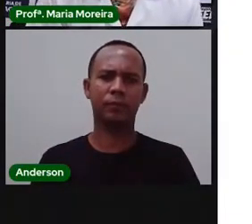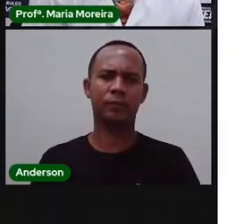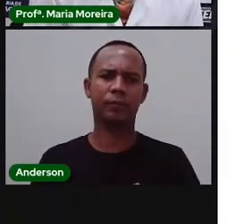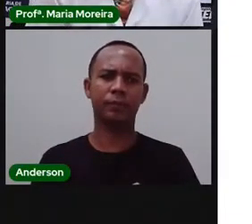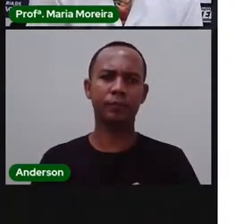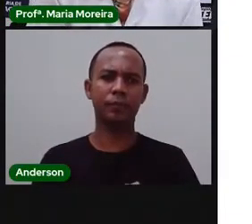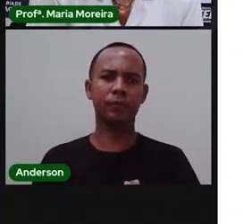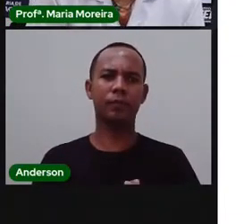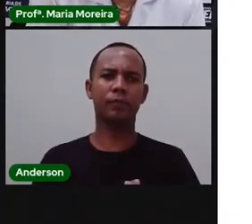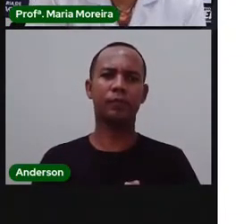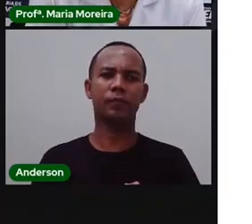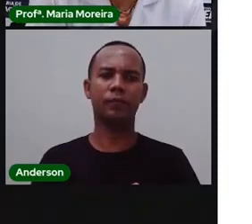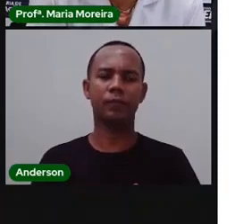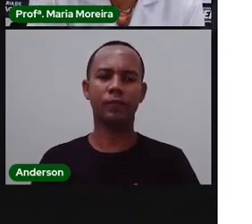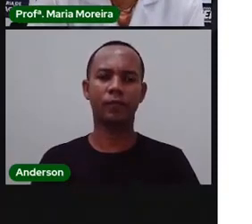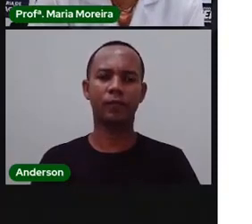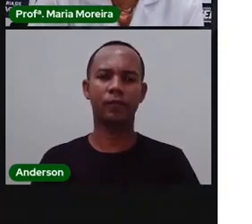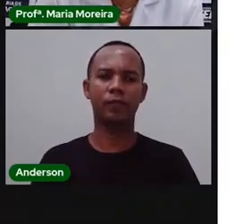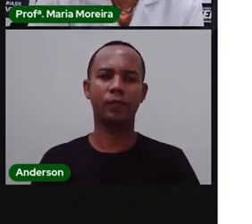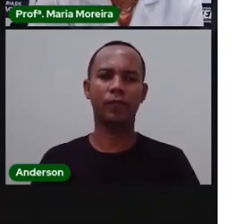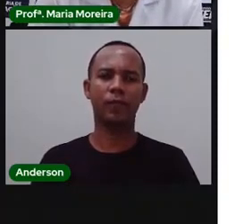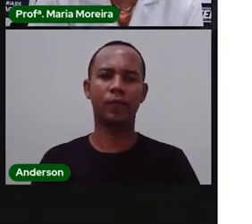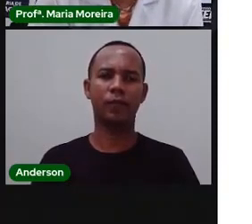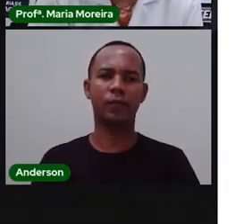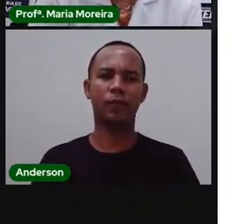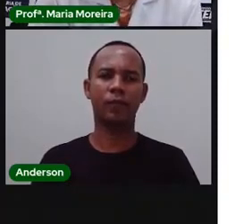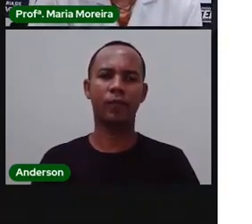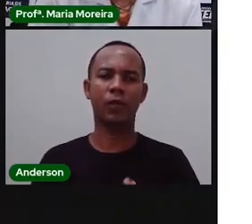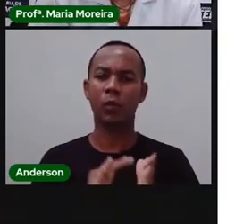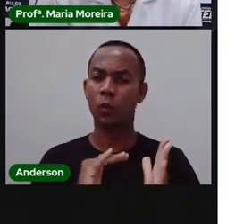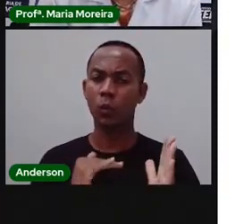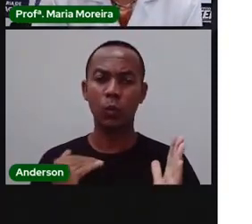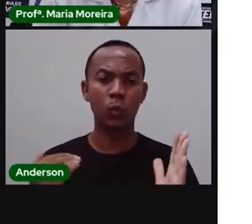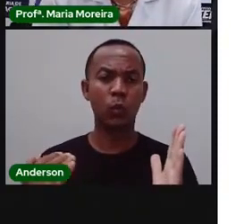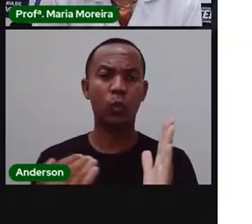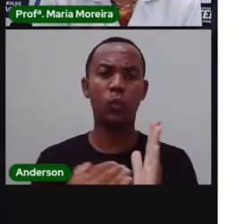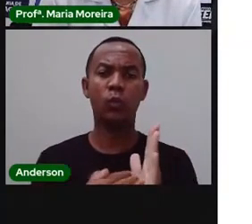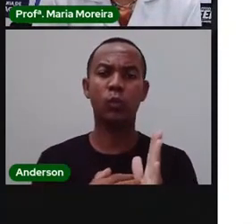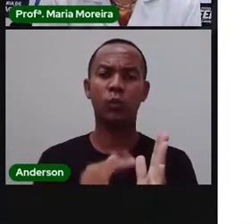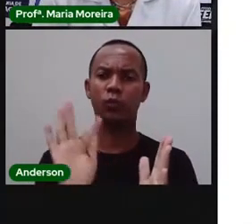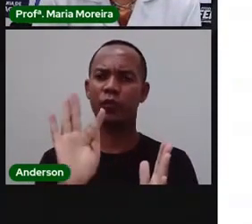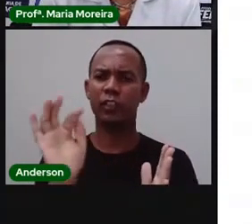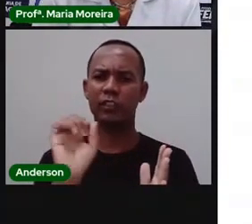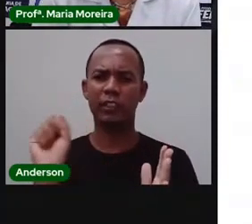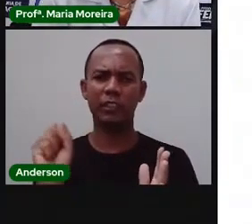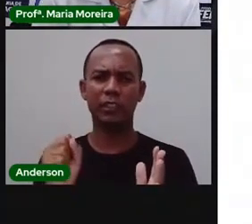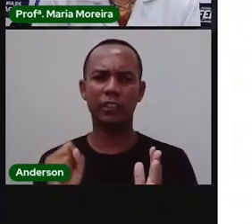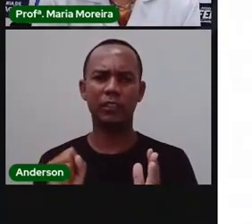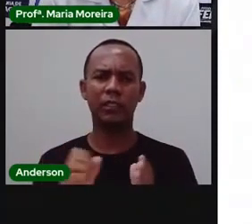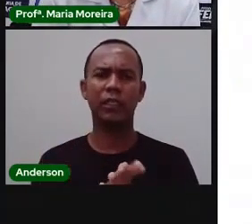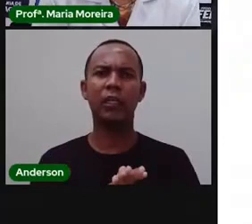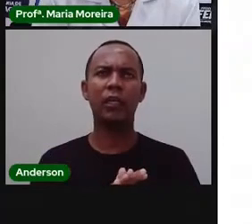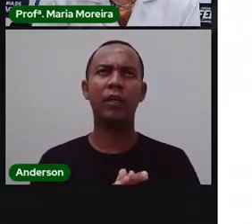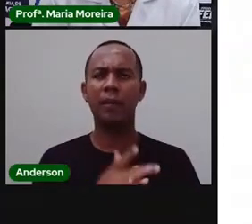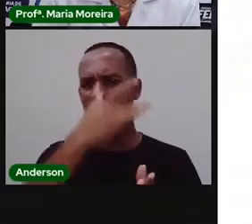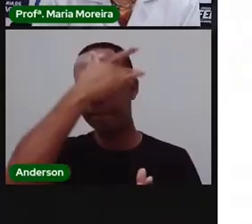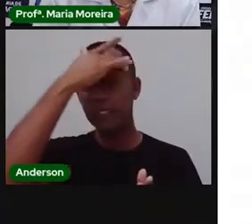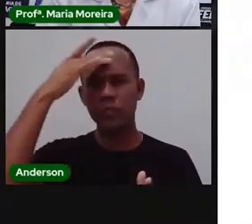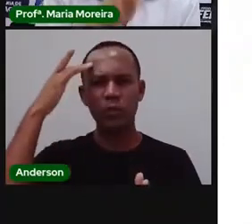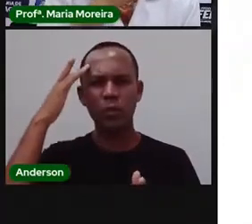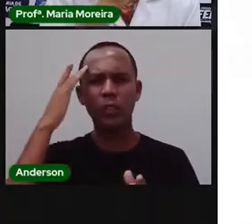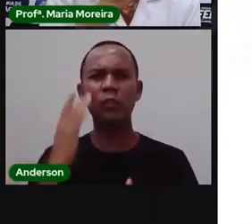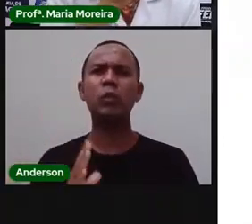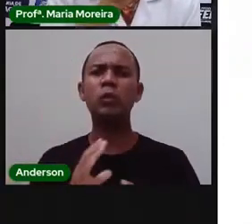Bom, os aspectos gerais. Quem nunca se perguntou, nossa, quantas pessoas que moram em Feira de